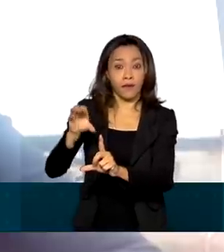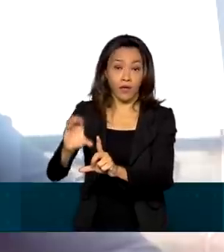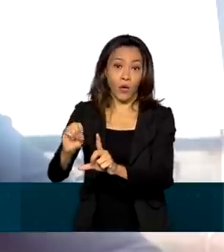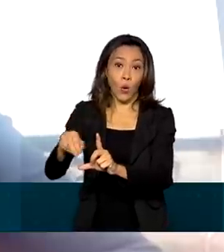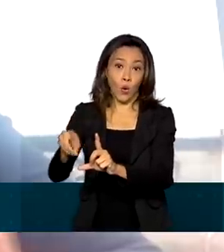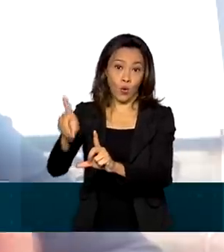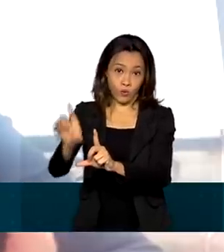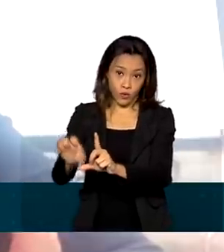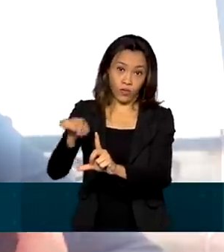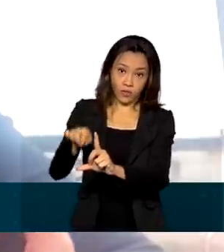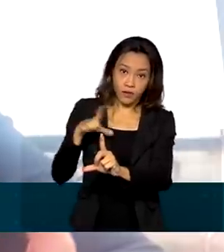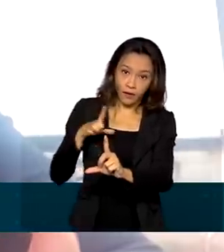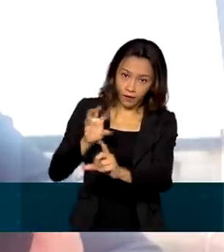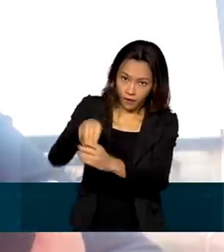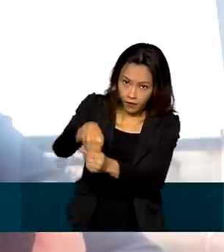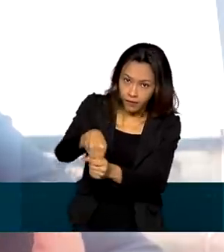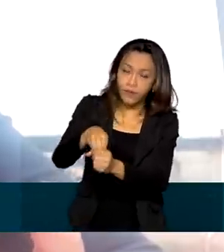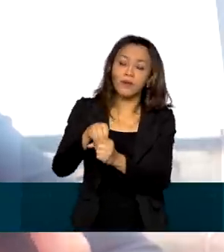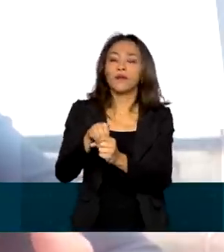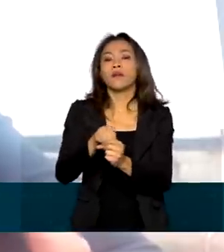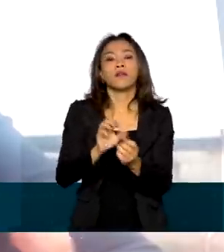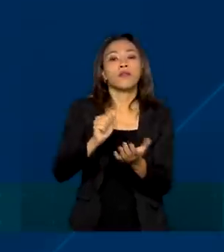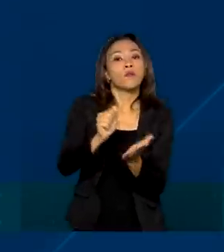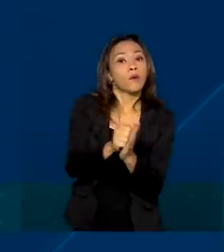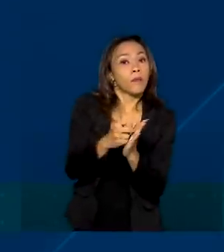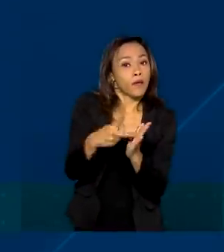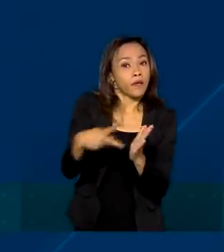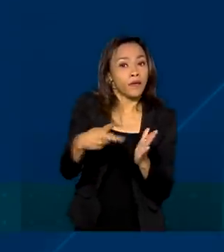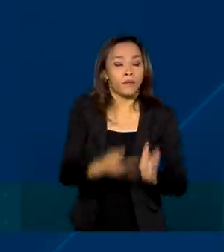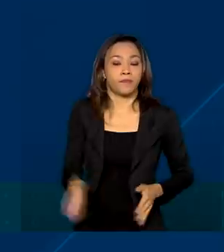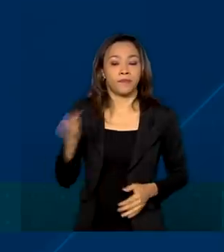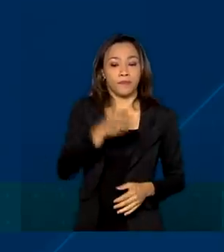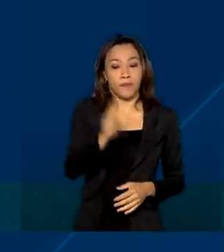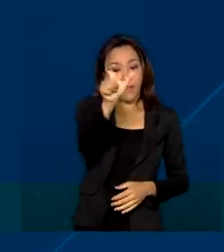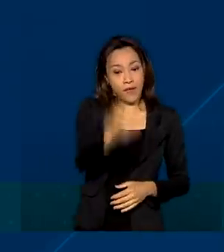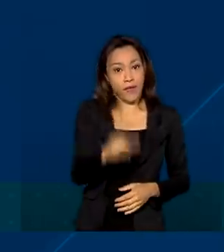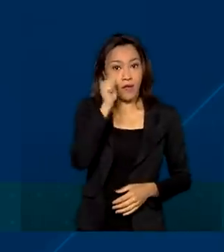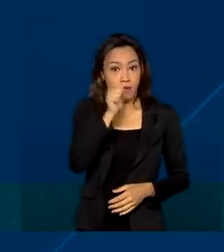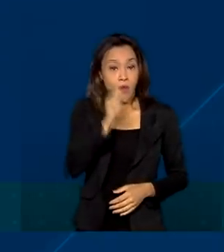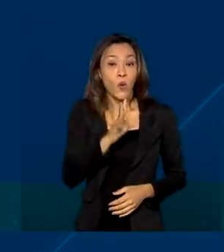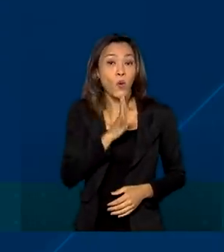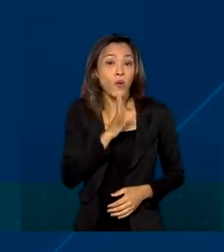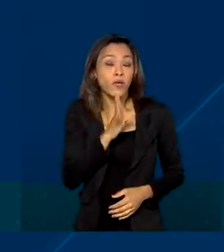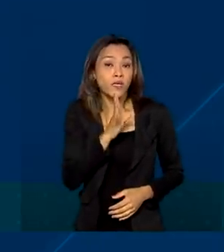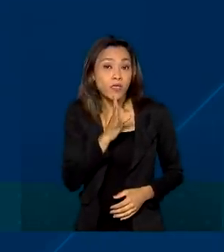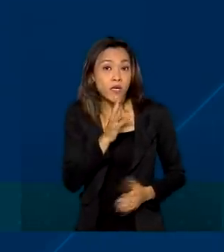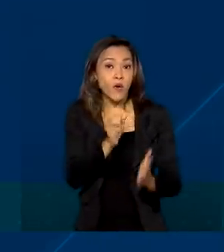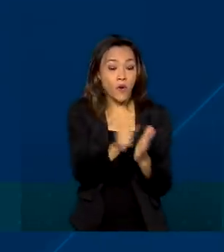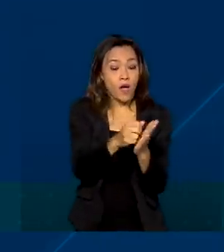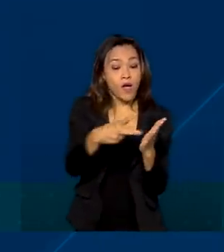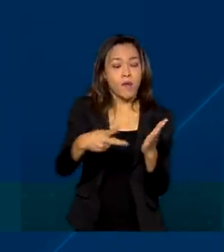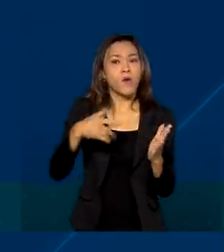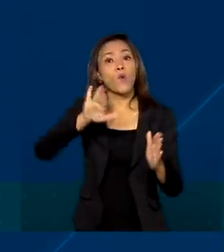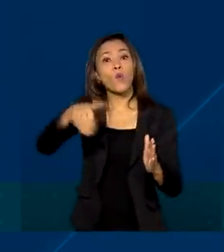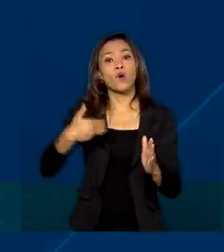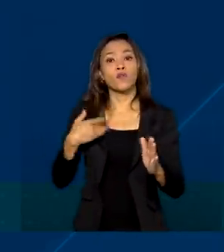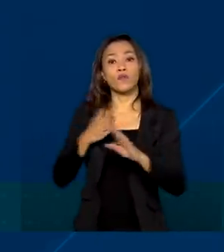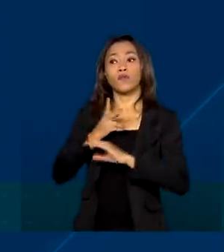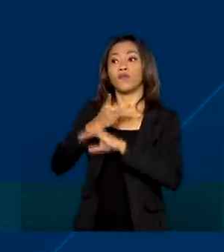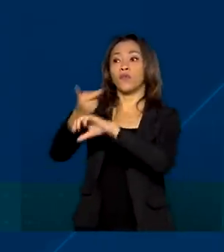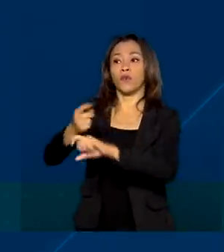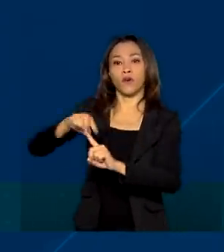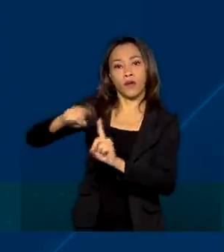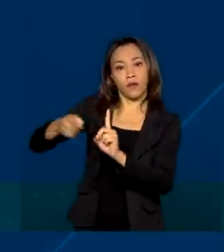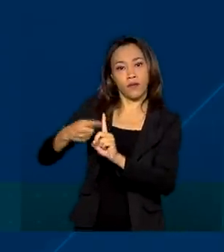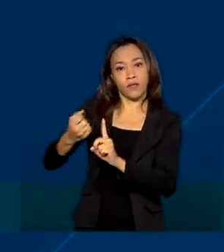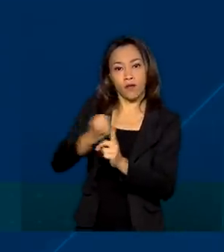partir do validador, que é disponível também no aplicativo. Lohane conheceu o ConectSUS quando foi fazer o pré-natal da filha e